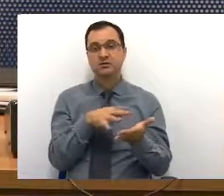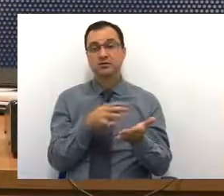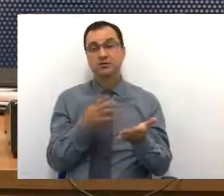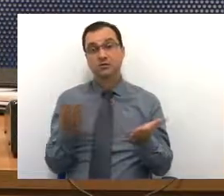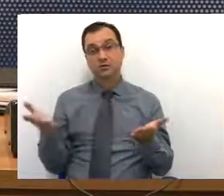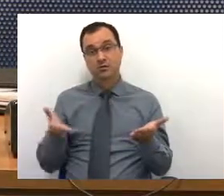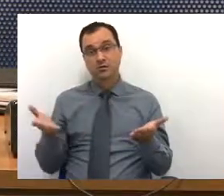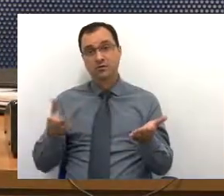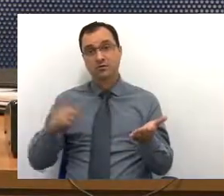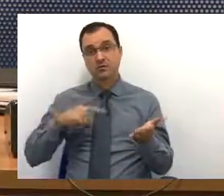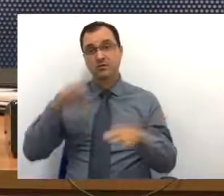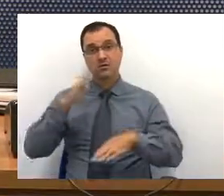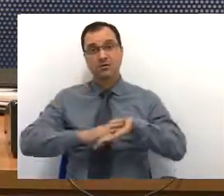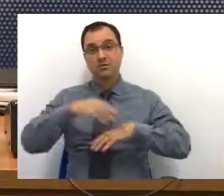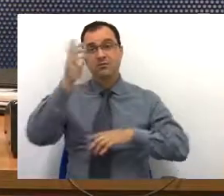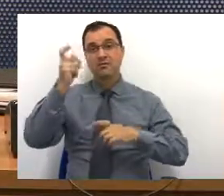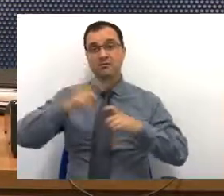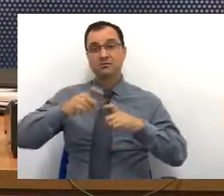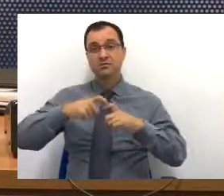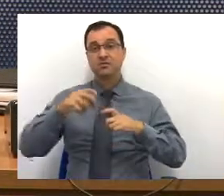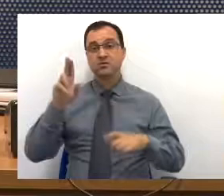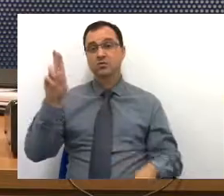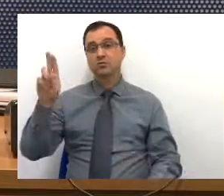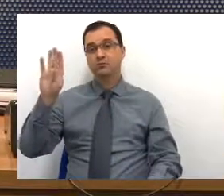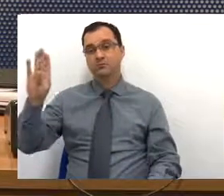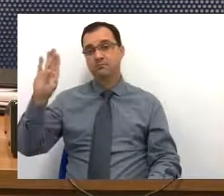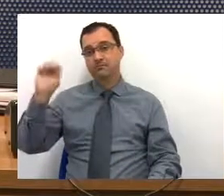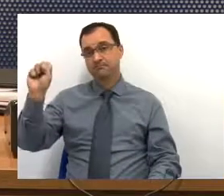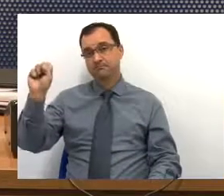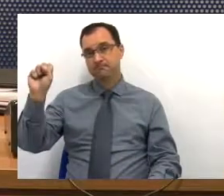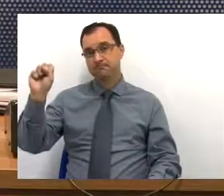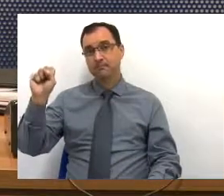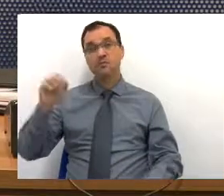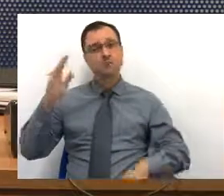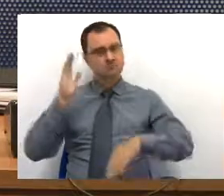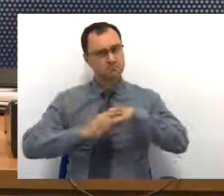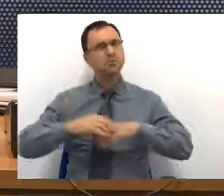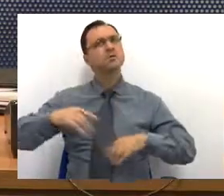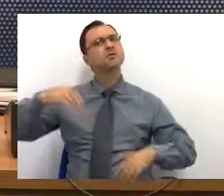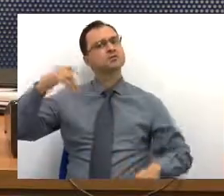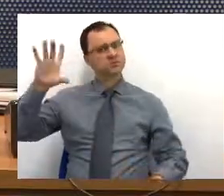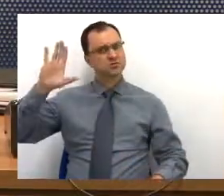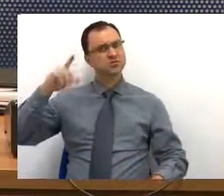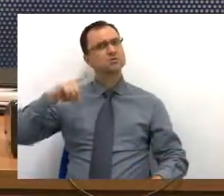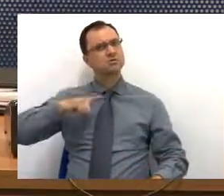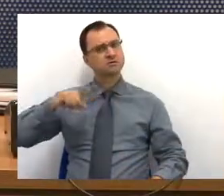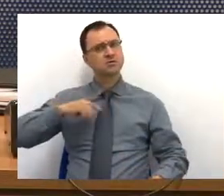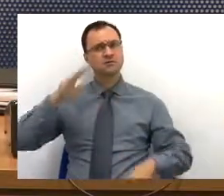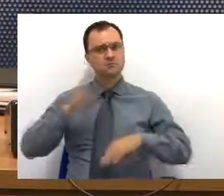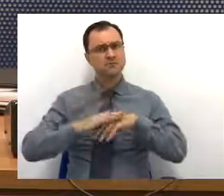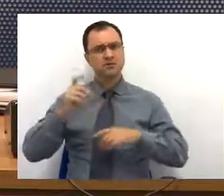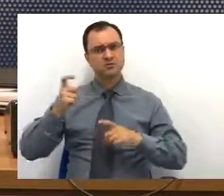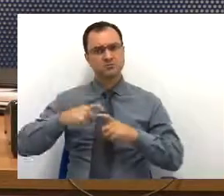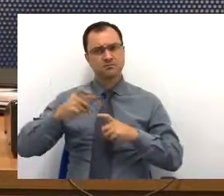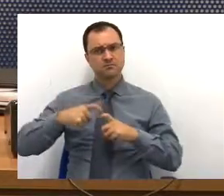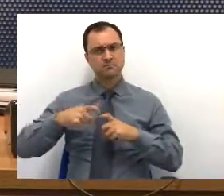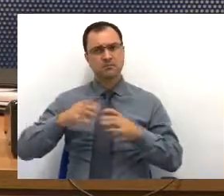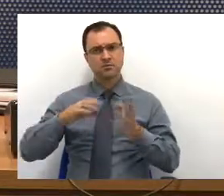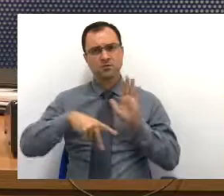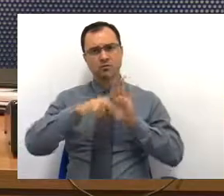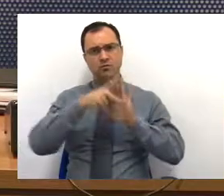hoje tem mais médicos na UBS, vai ter mais ainda com esse programa mais médico, mas já,